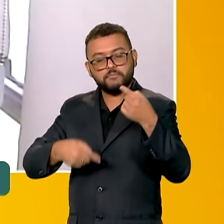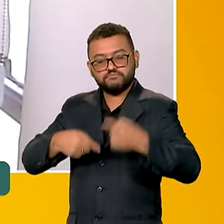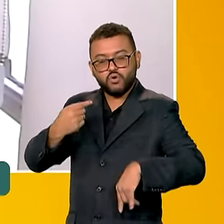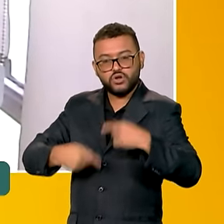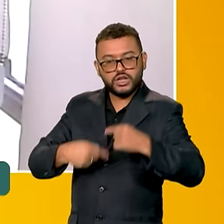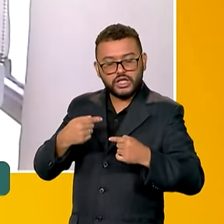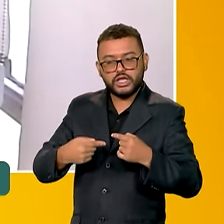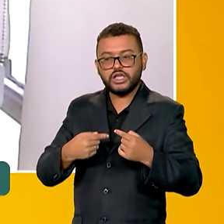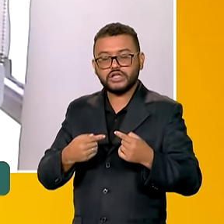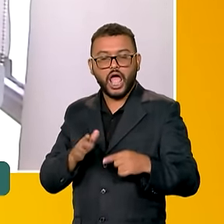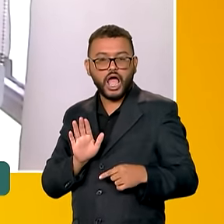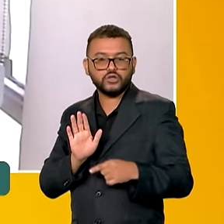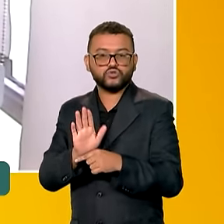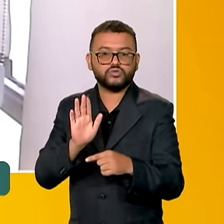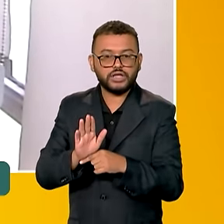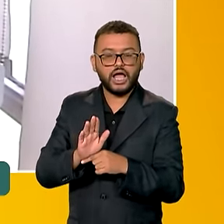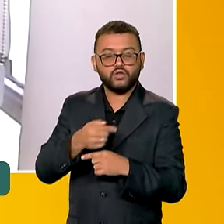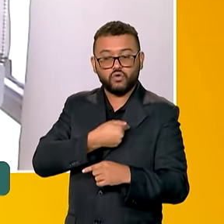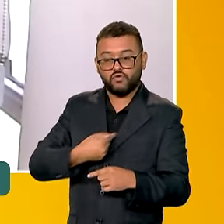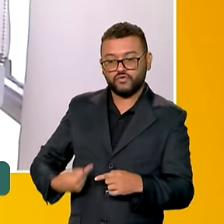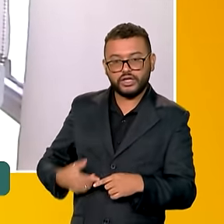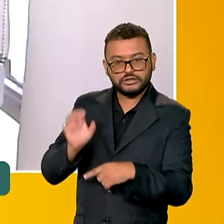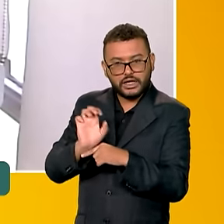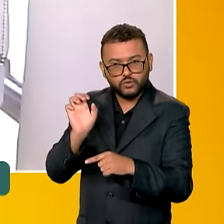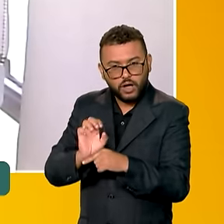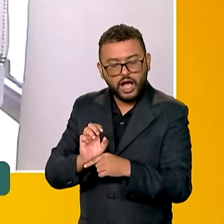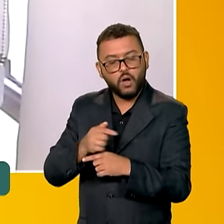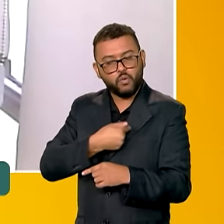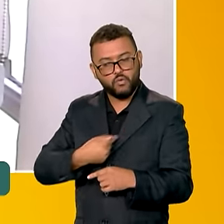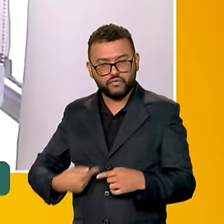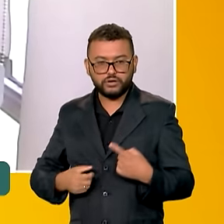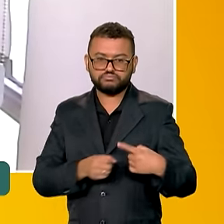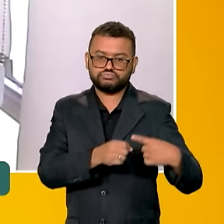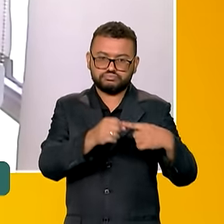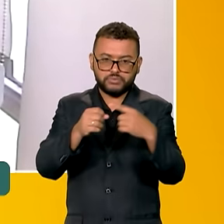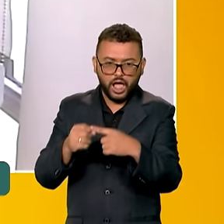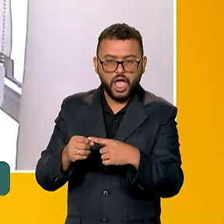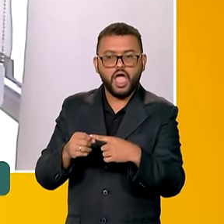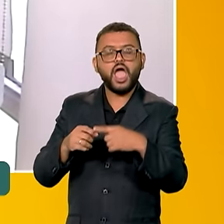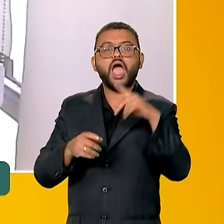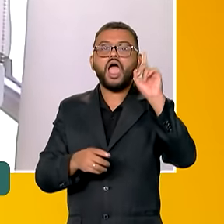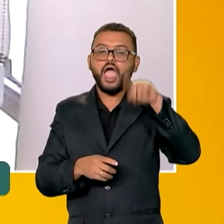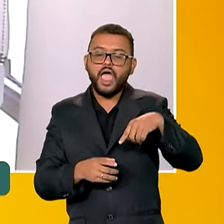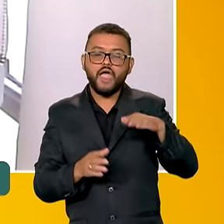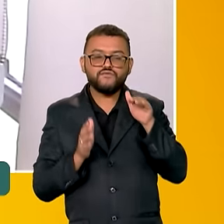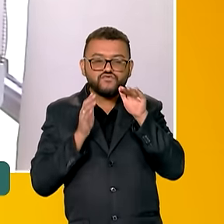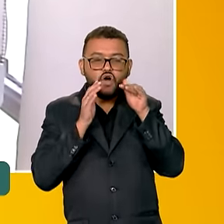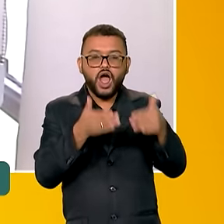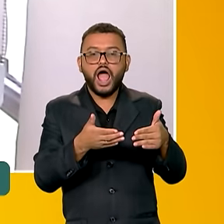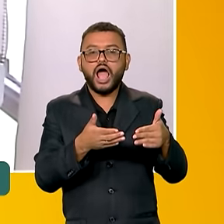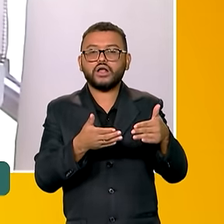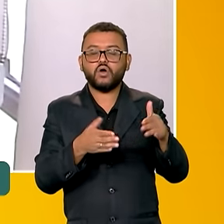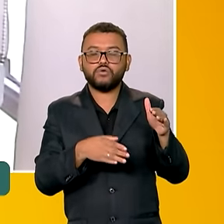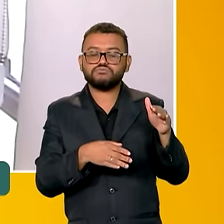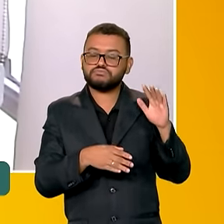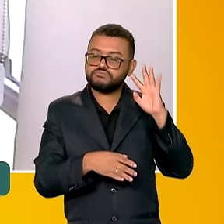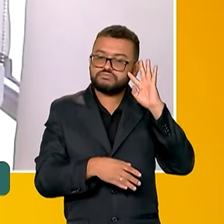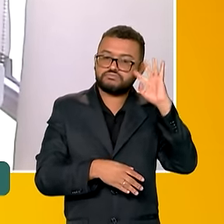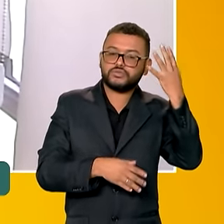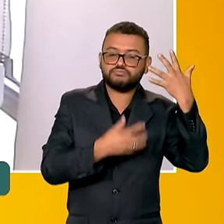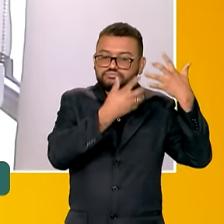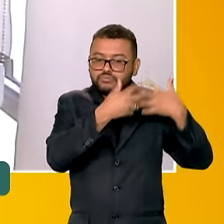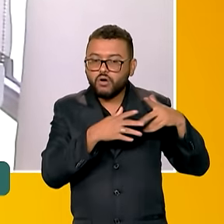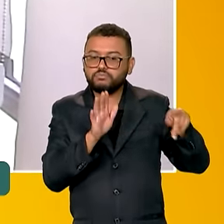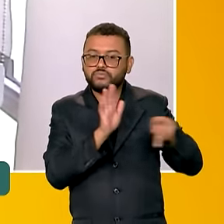serviços nos governos estaduais e municipais. Portanto, ele realmente procura cumprir essa